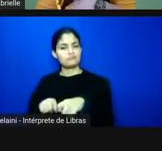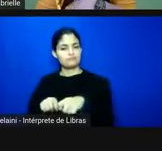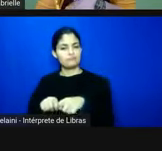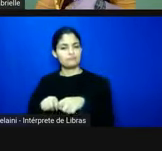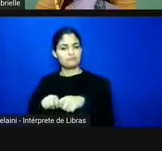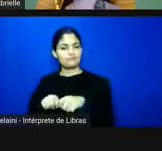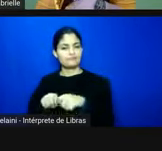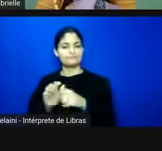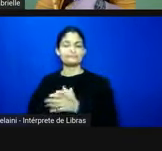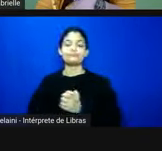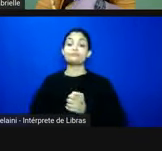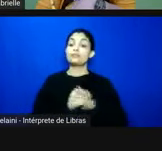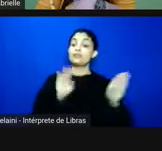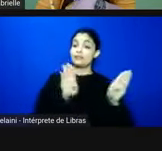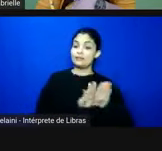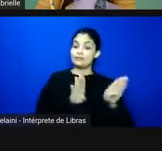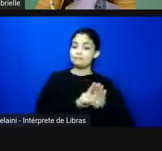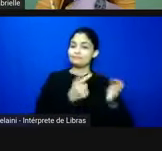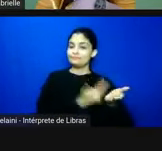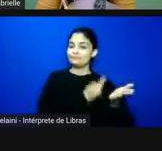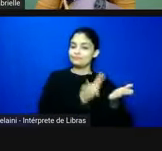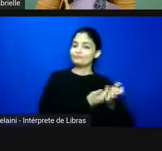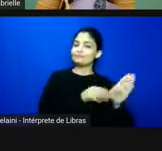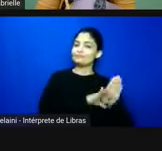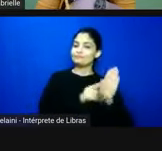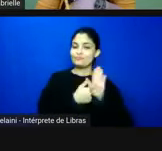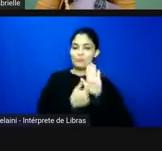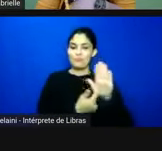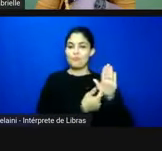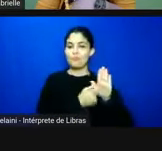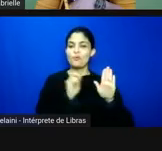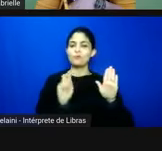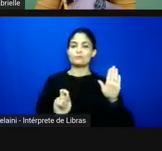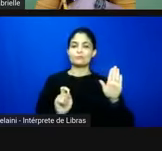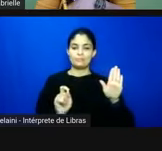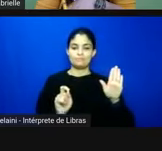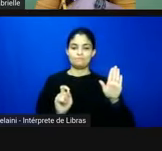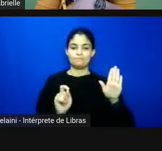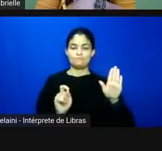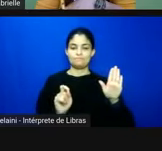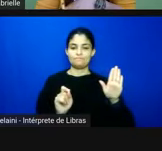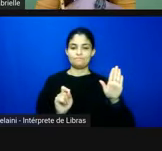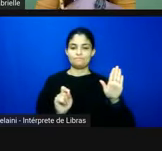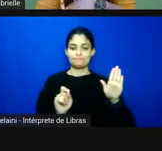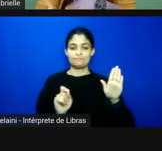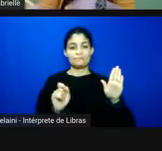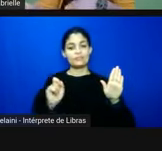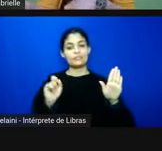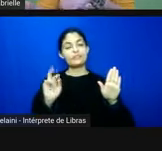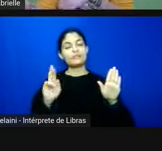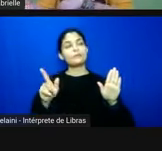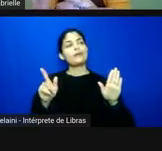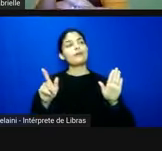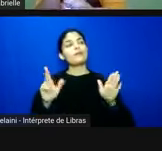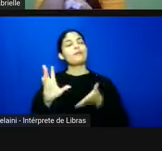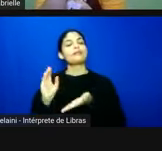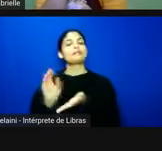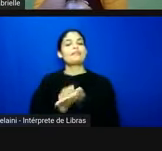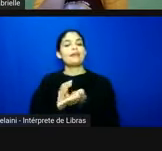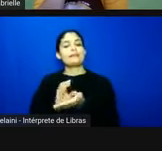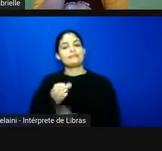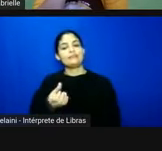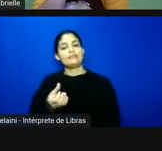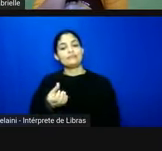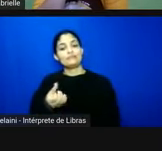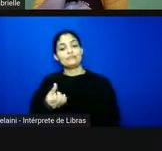é como o livro mesmo demonstra é não não necessariamente é uma tese de 600 páginas